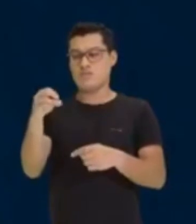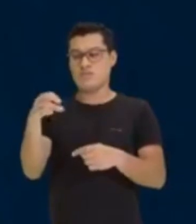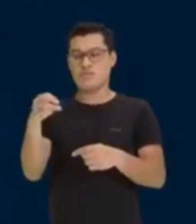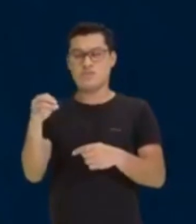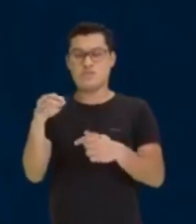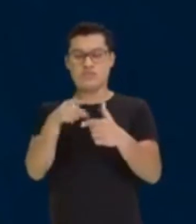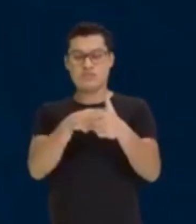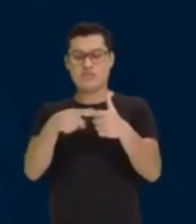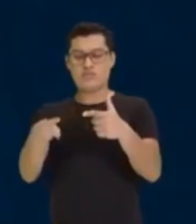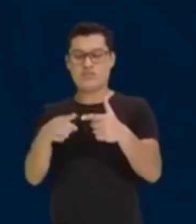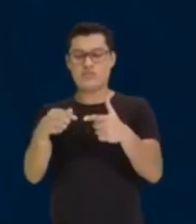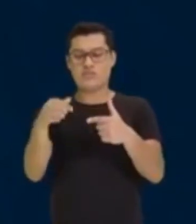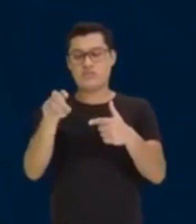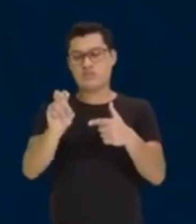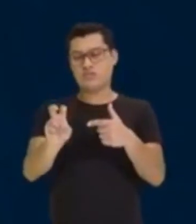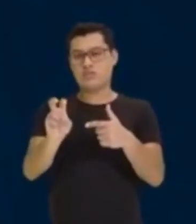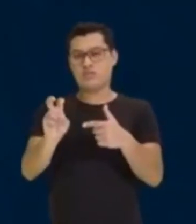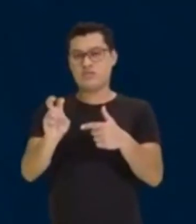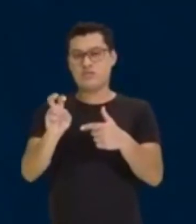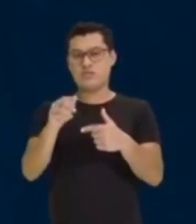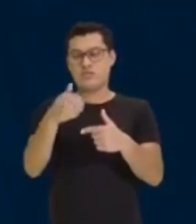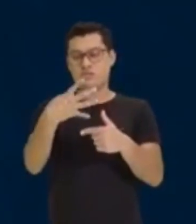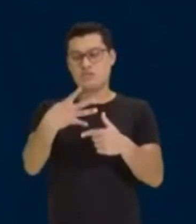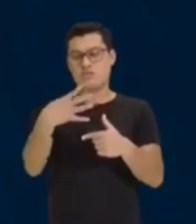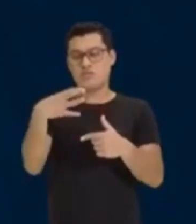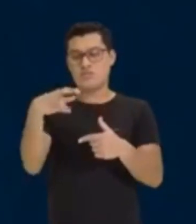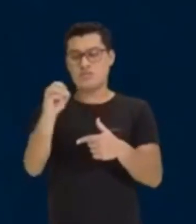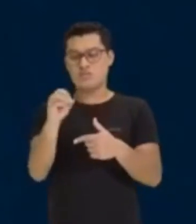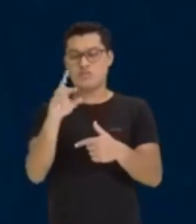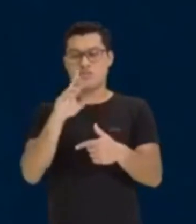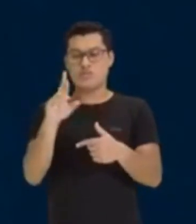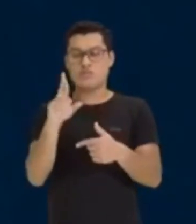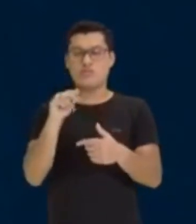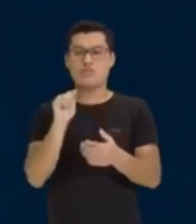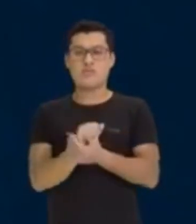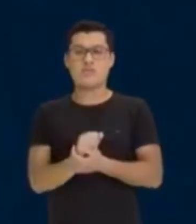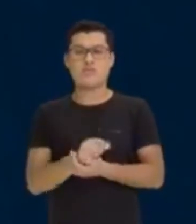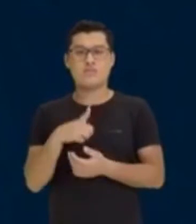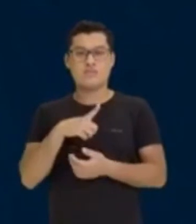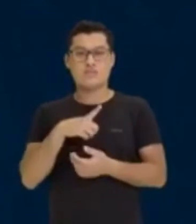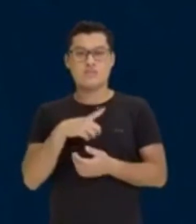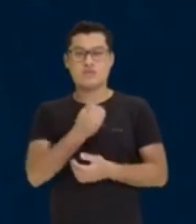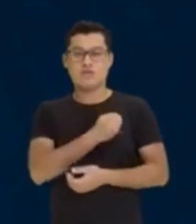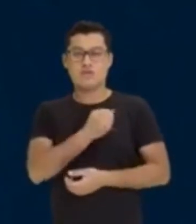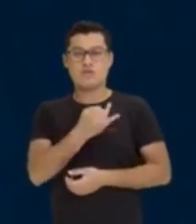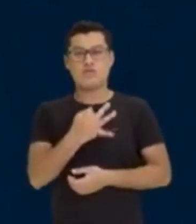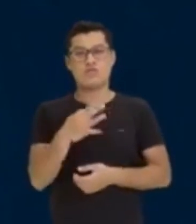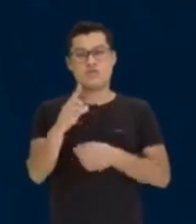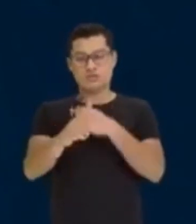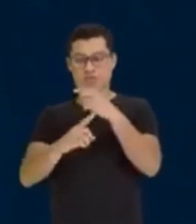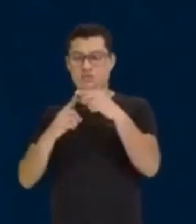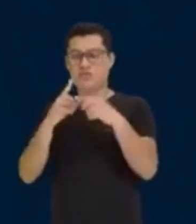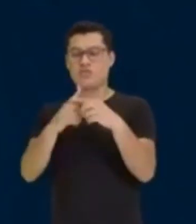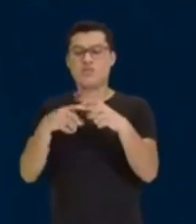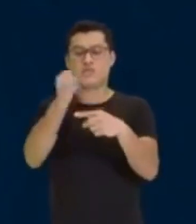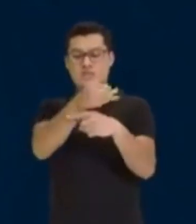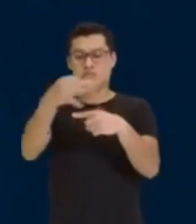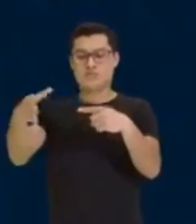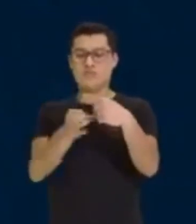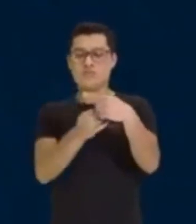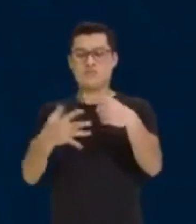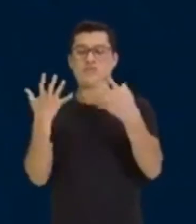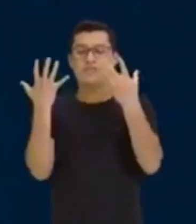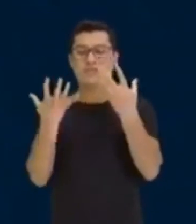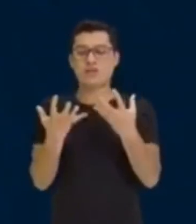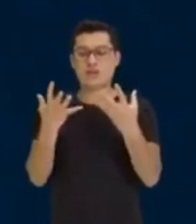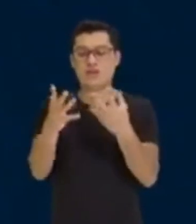Professor, não entendi nada. A dica aritmética é essa. Você tem um número. Quando você multiplicar por uma fração, se você quer